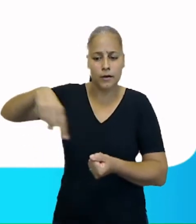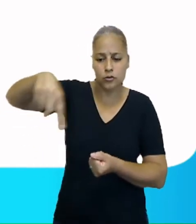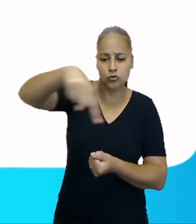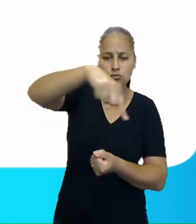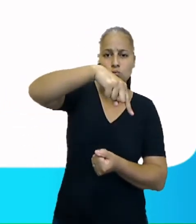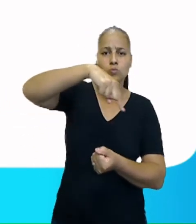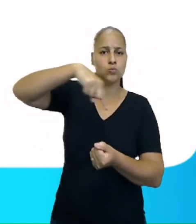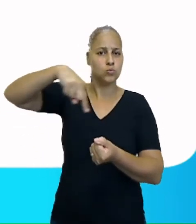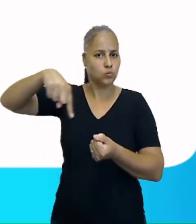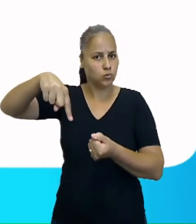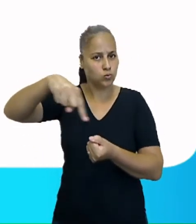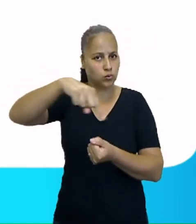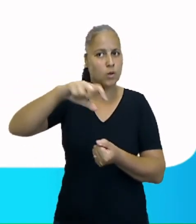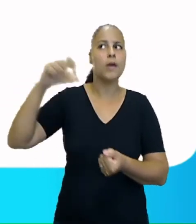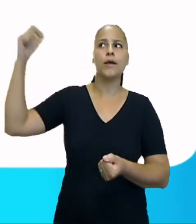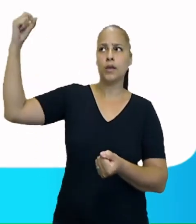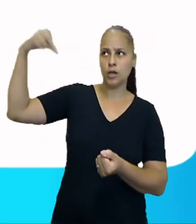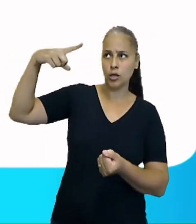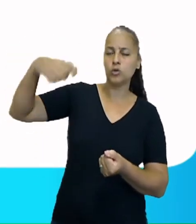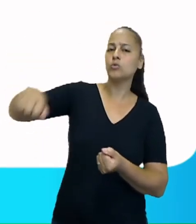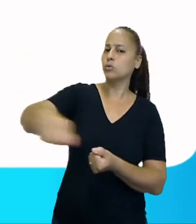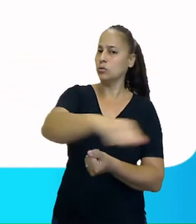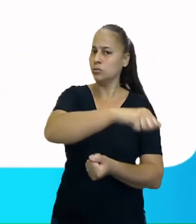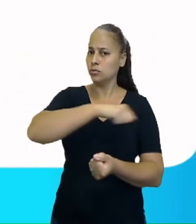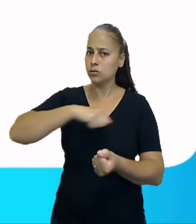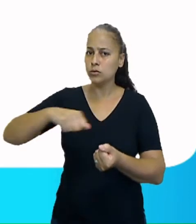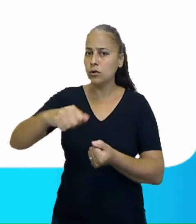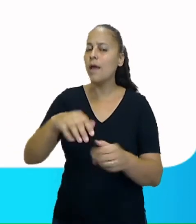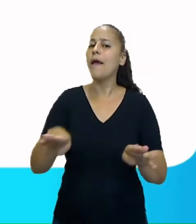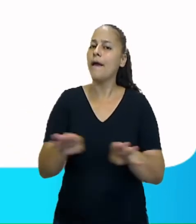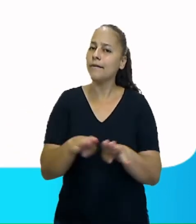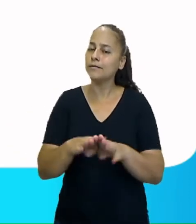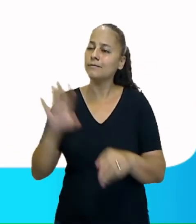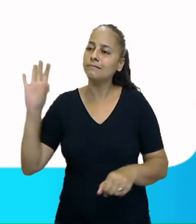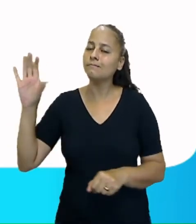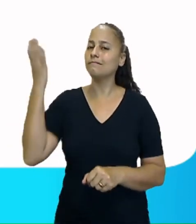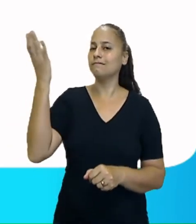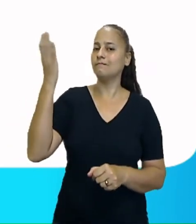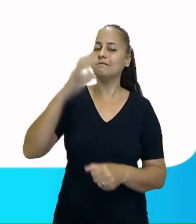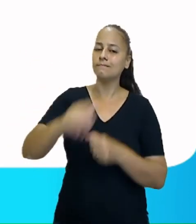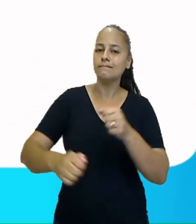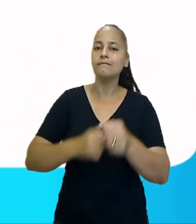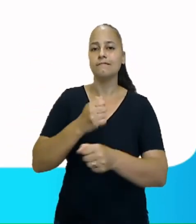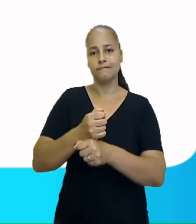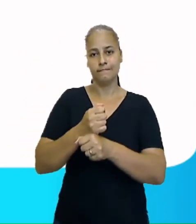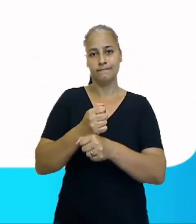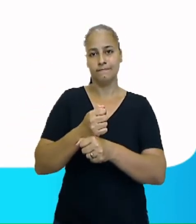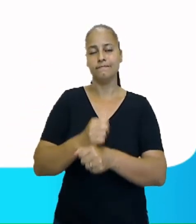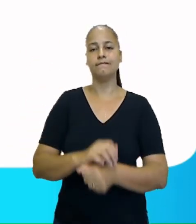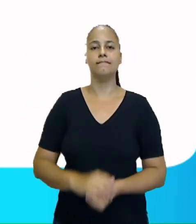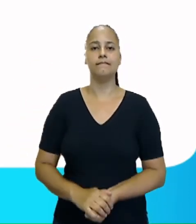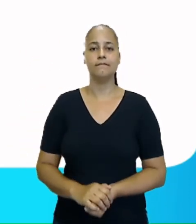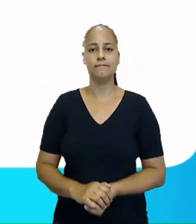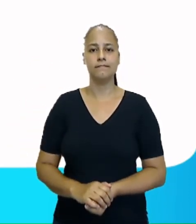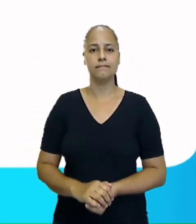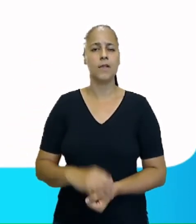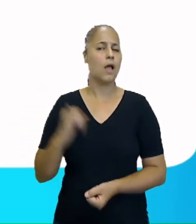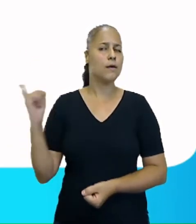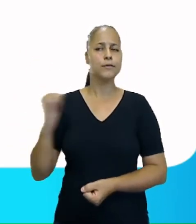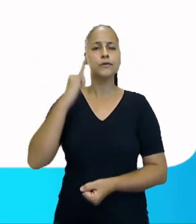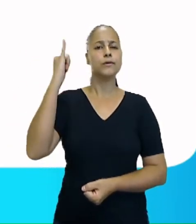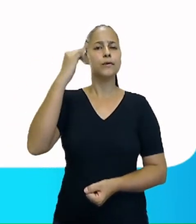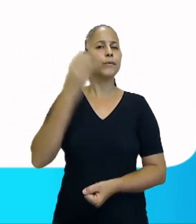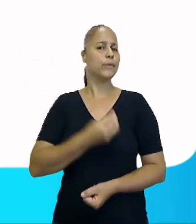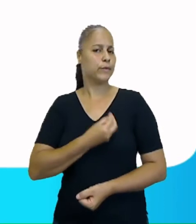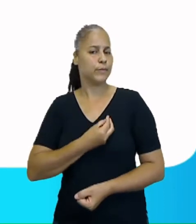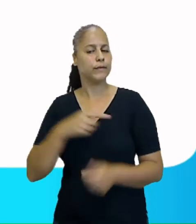mesma e ainda gira em torno do Sol, é dessa maneira que acontecem as estações do ano, que são tão importantes